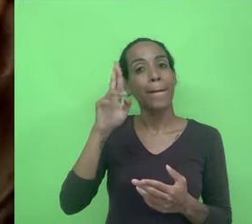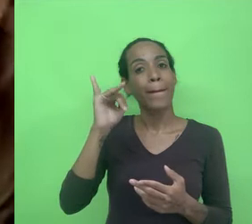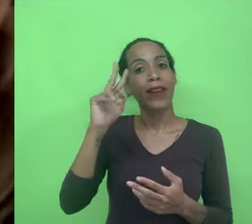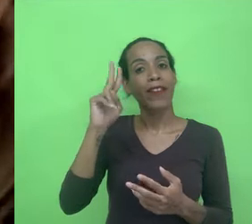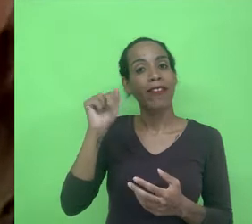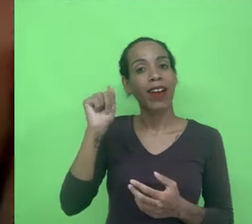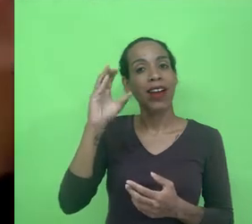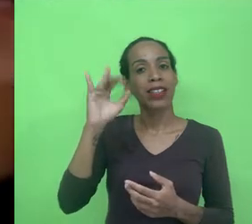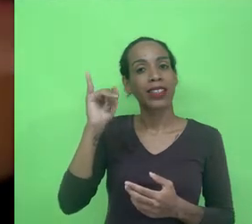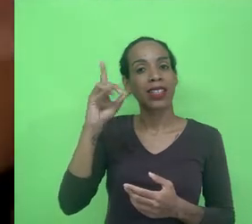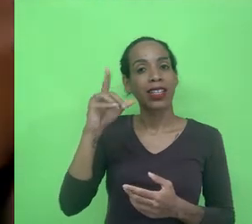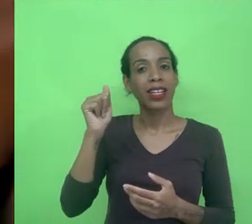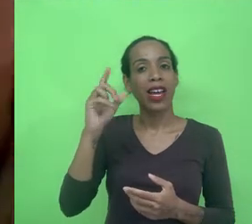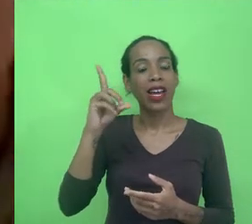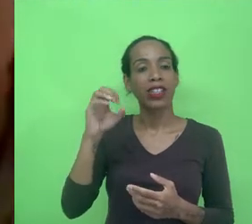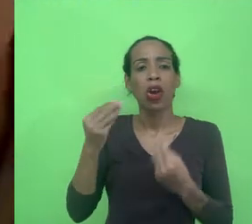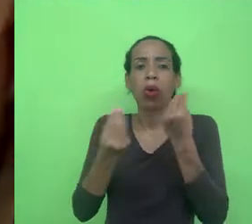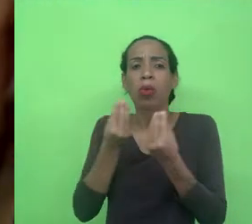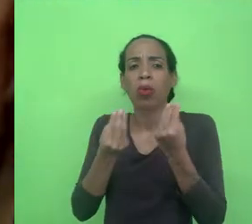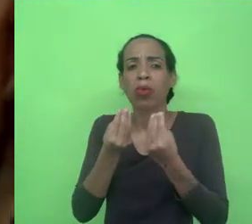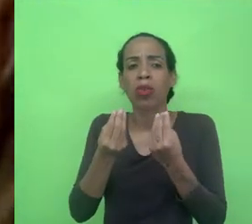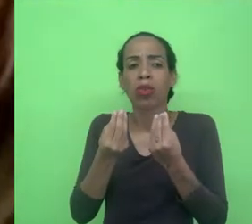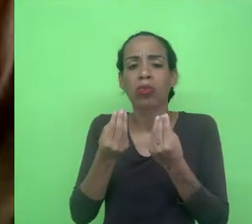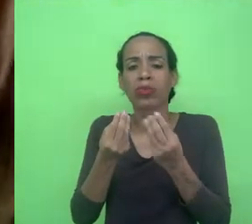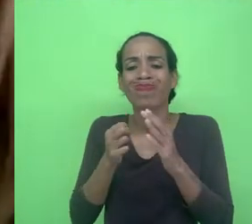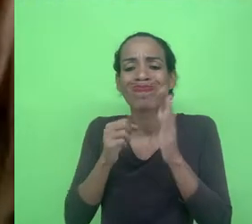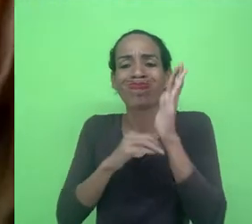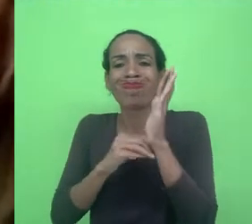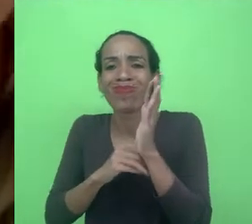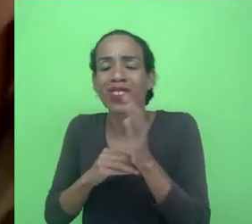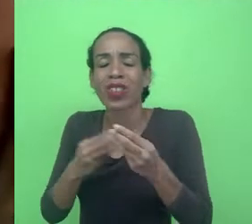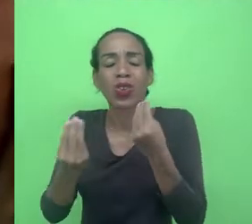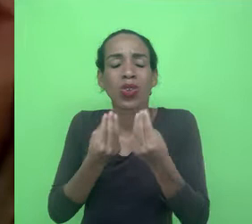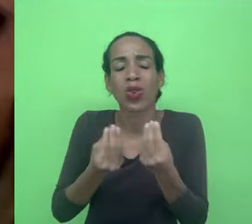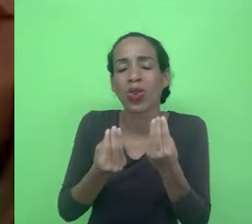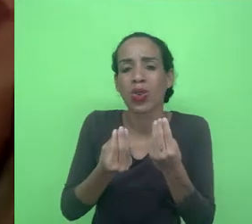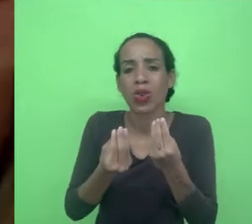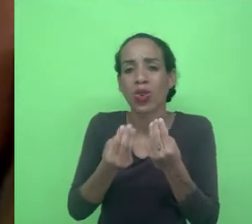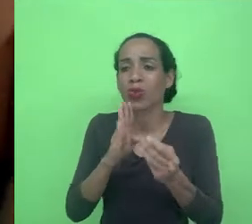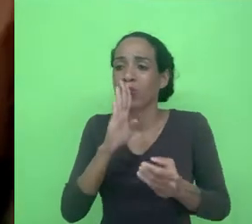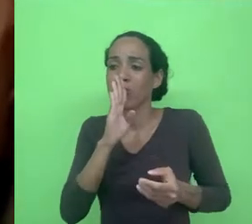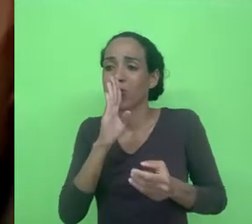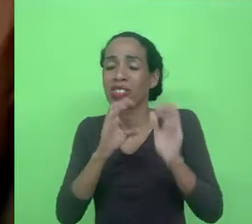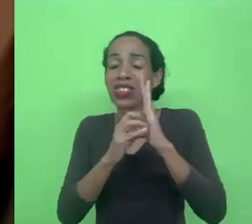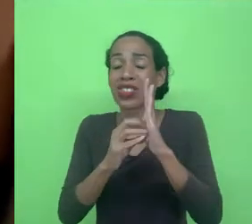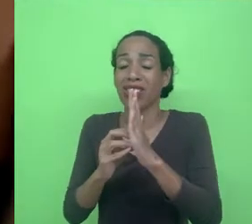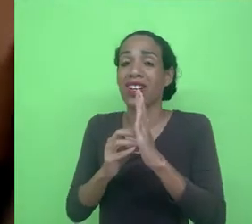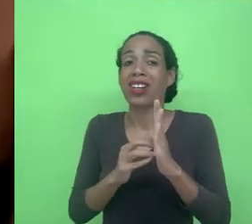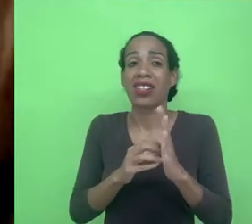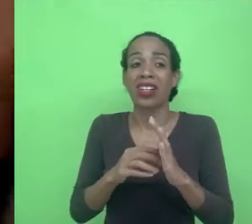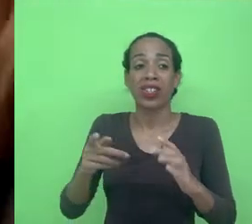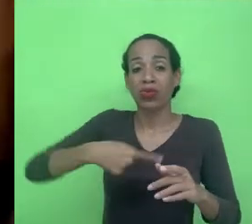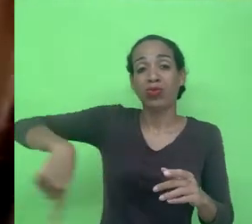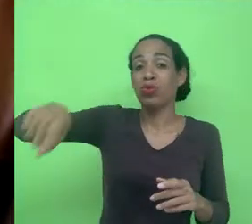tratar esses dados e preservar a privacidade o sigilo de dados numa sociedade que